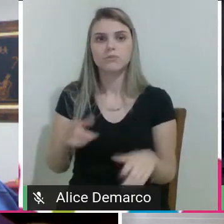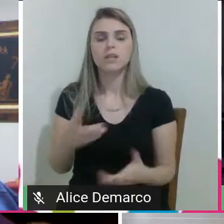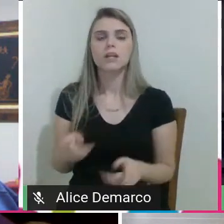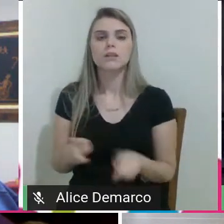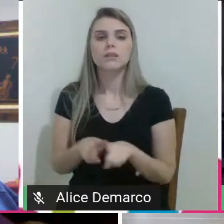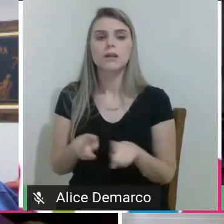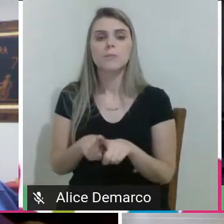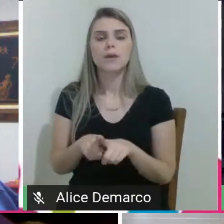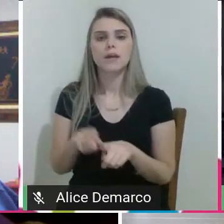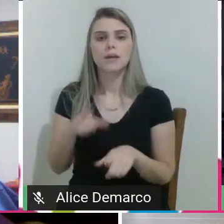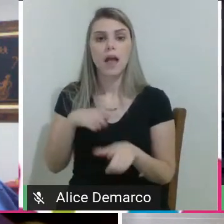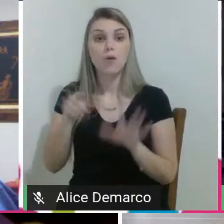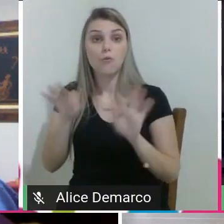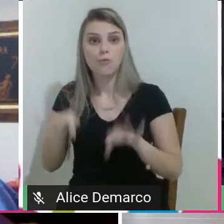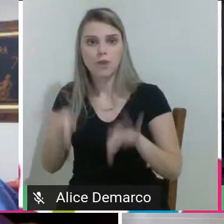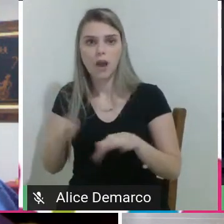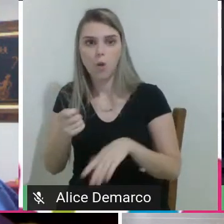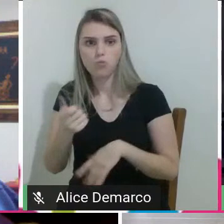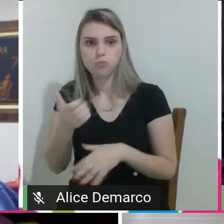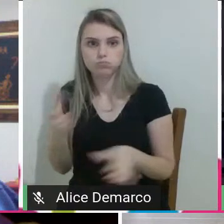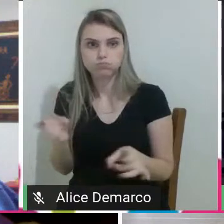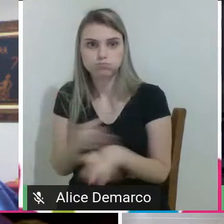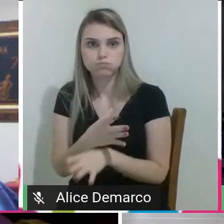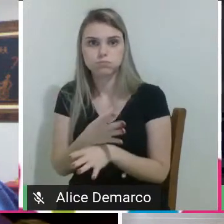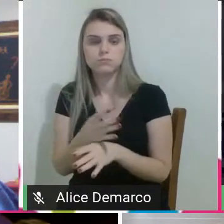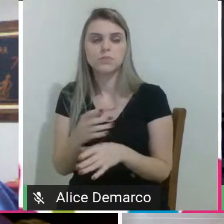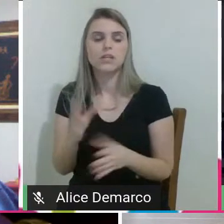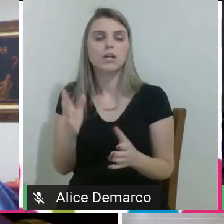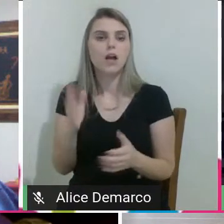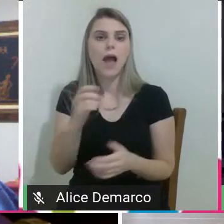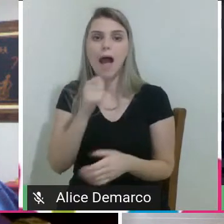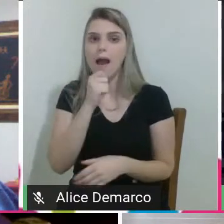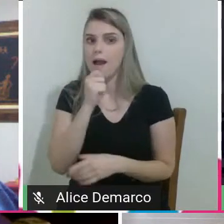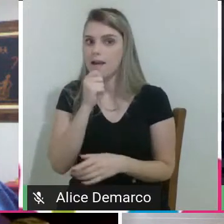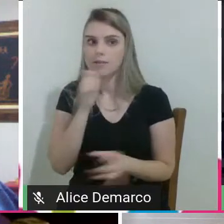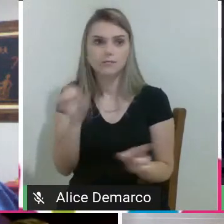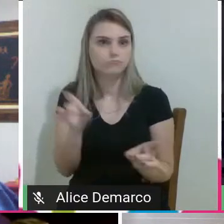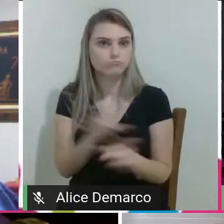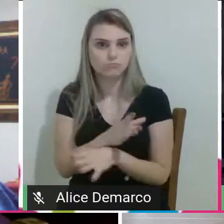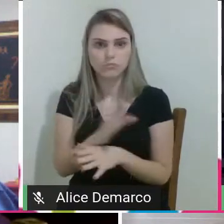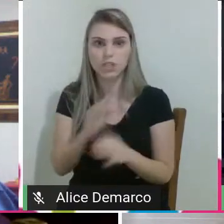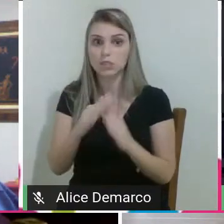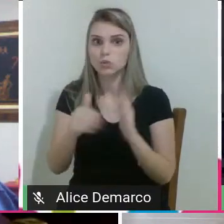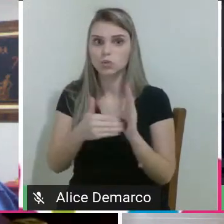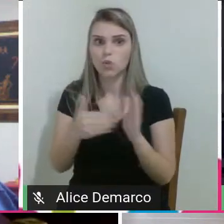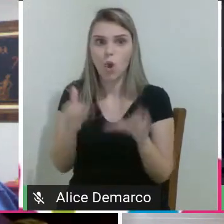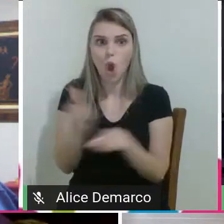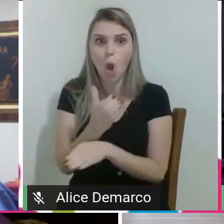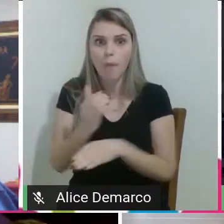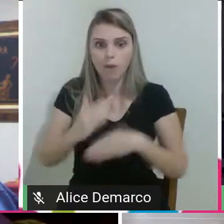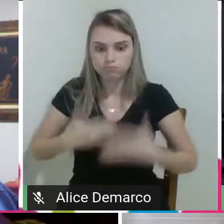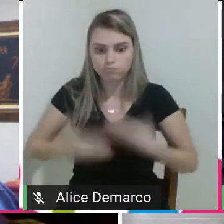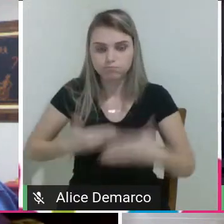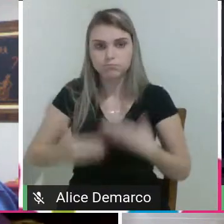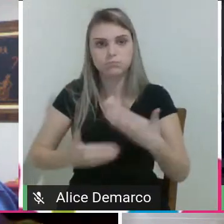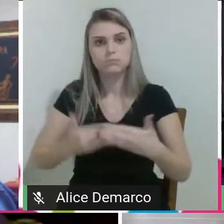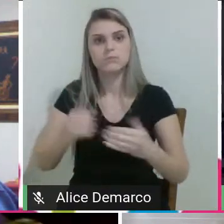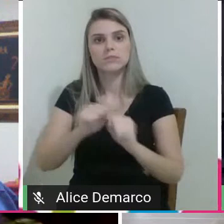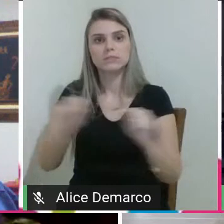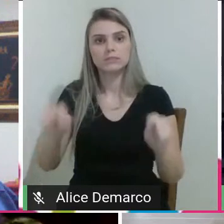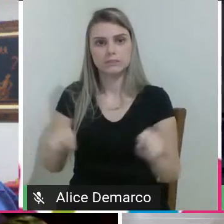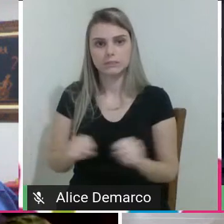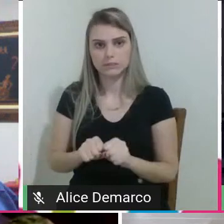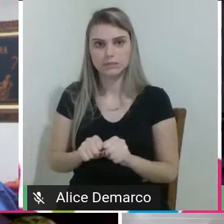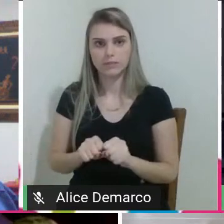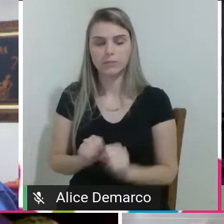final, de conclusão, ainda não estão prontos, né, ainda não estão todos desenvolvidos, esses programas, e a